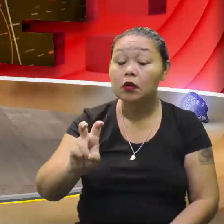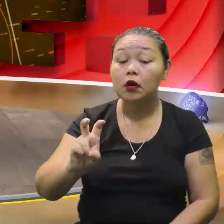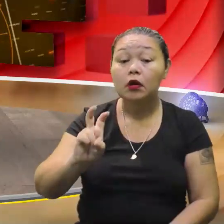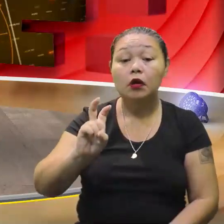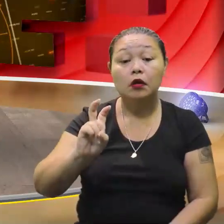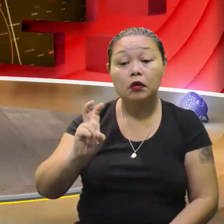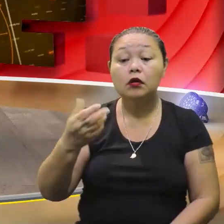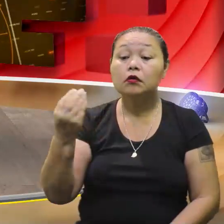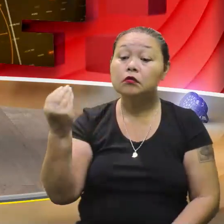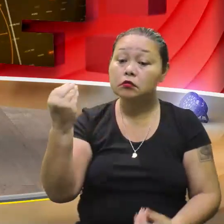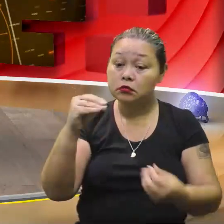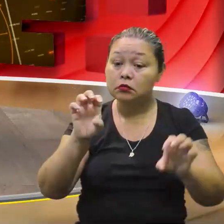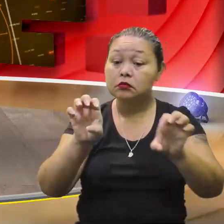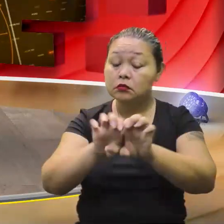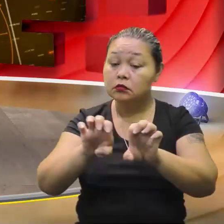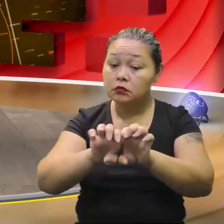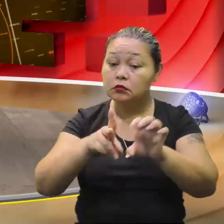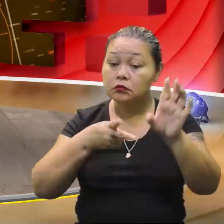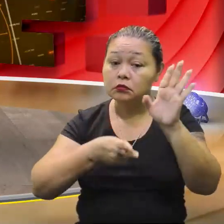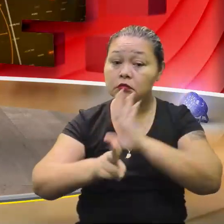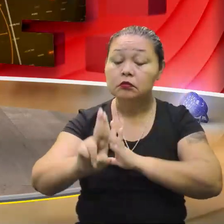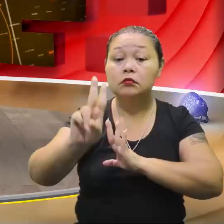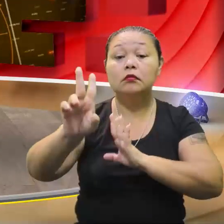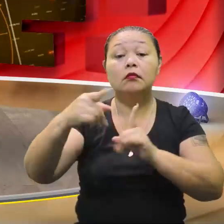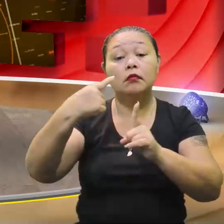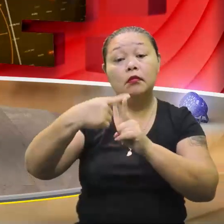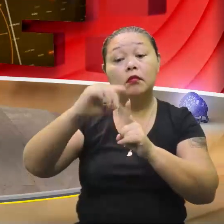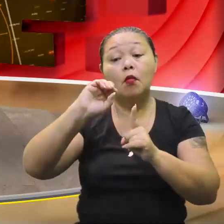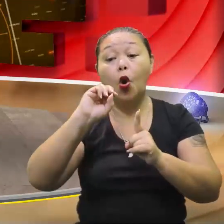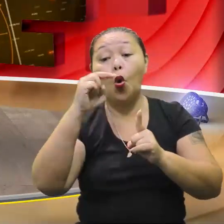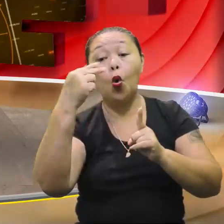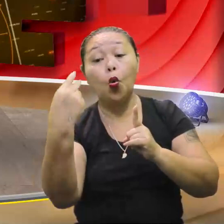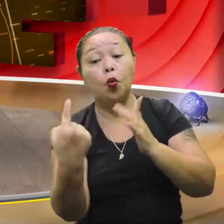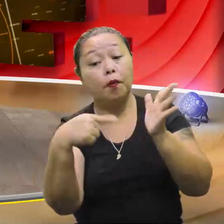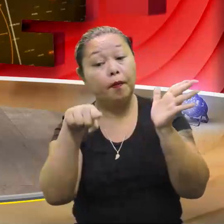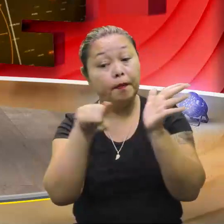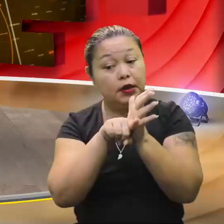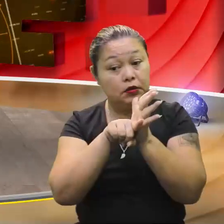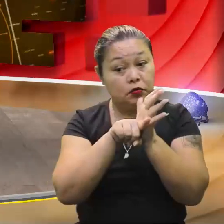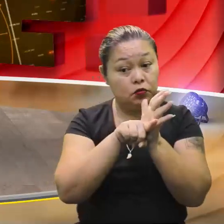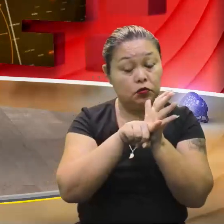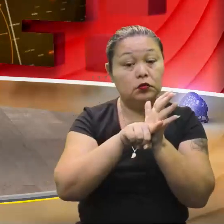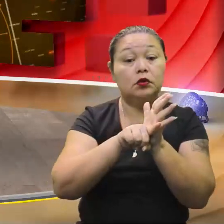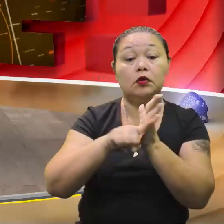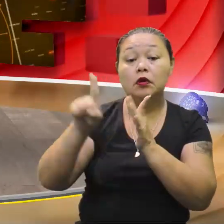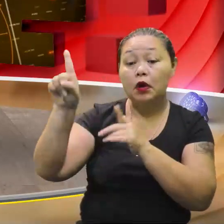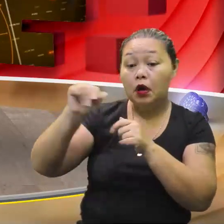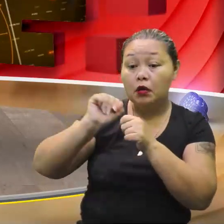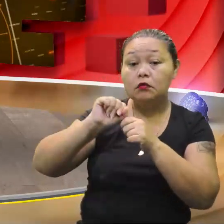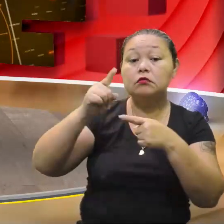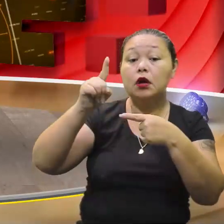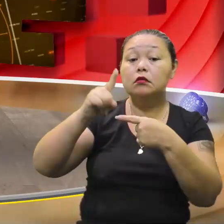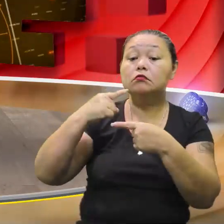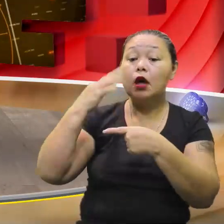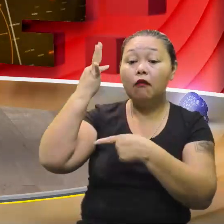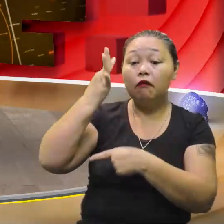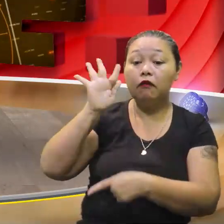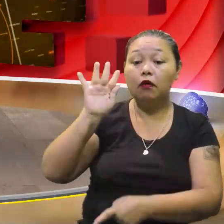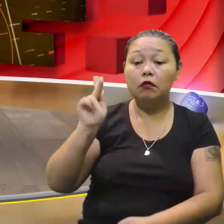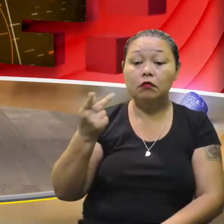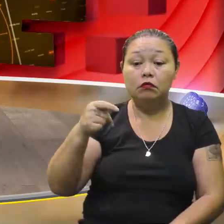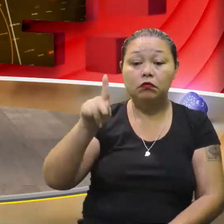Então, na equação, nós sempre vamos usar mais ou menos. Por isso que na fórmula do Bhaskara tem aqui, ó.